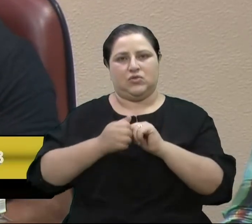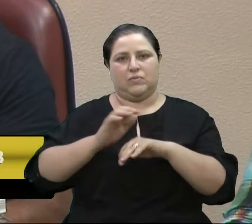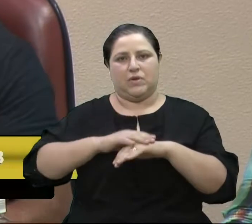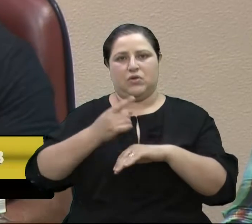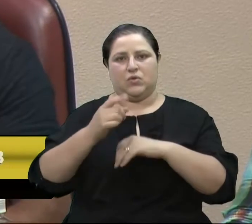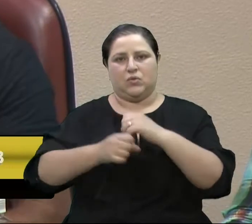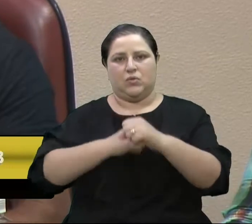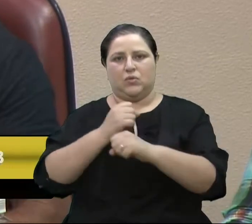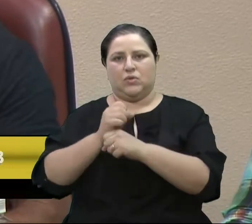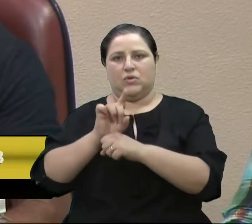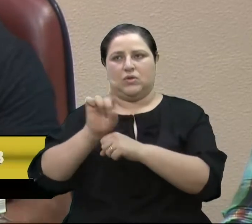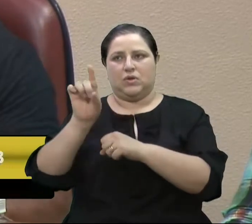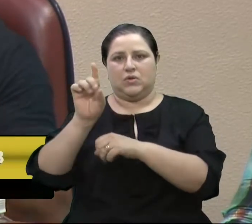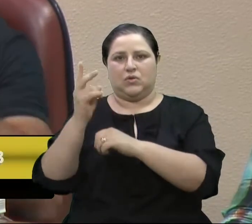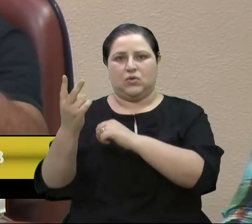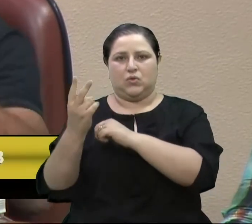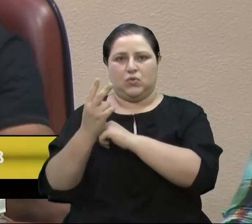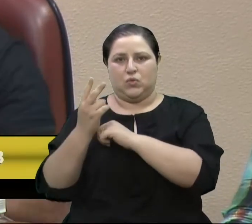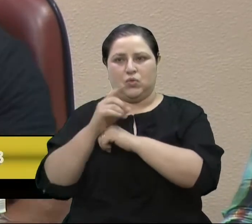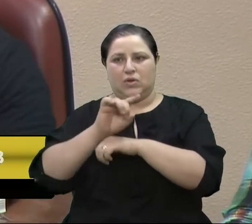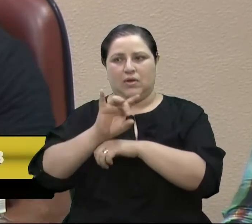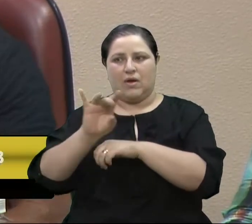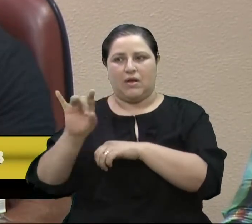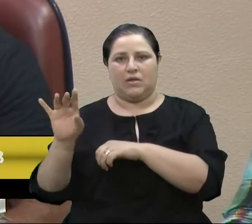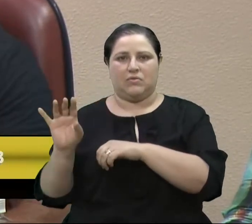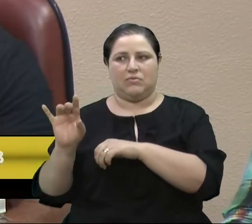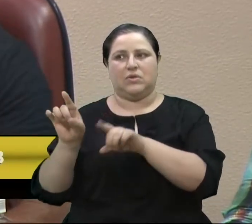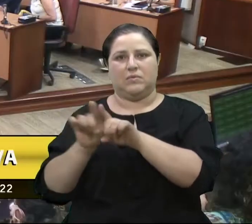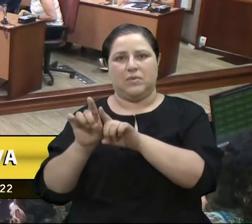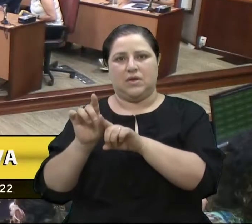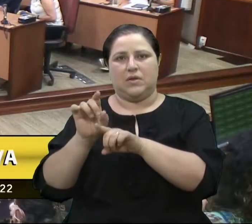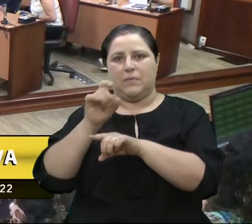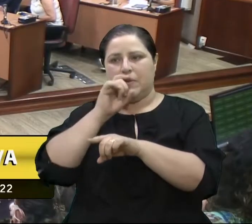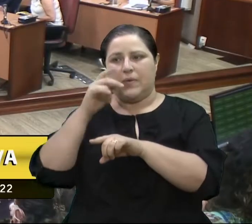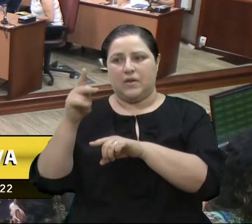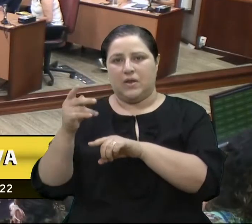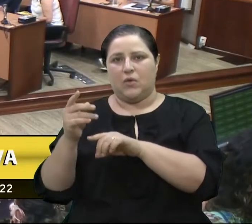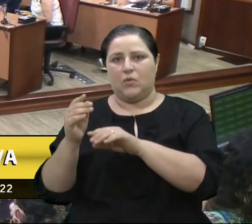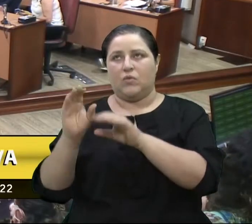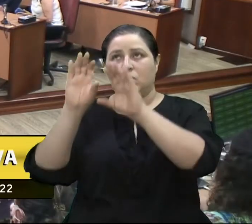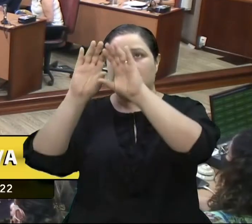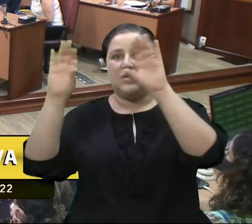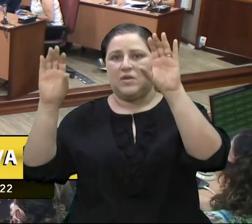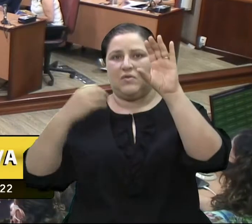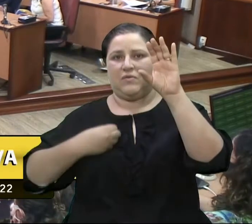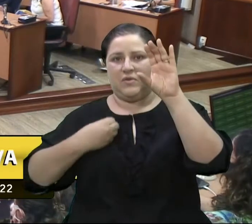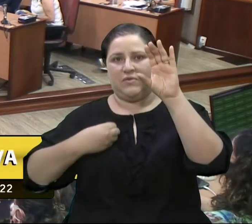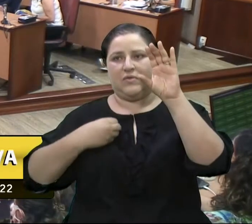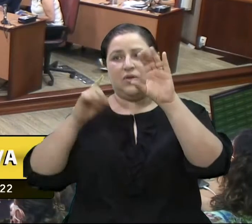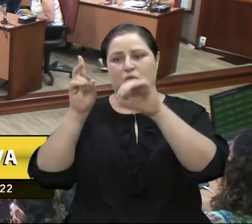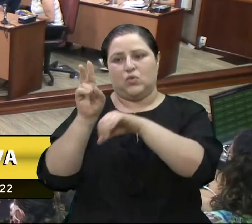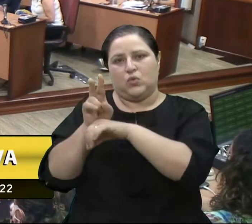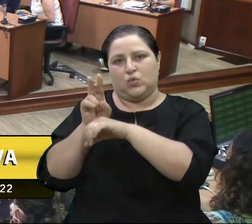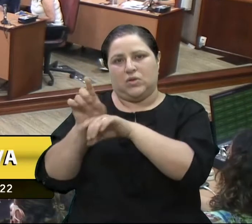proteja cada um de nós e proteja seu pai que está lá em cima. Obrigado, vereador. Obrigado, vereador Xuxa. Vereador Rafael.